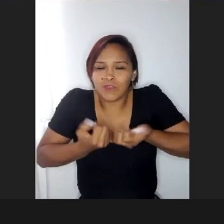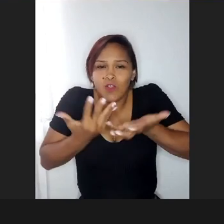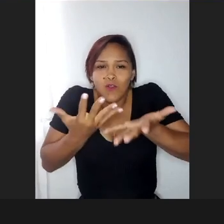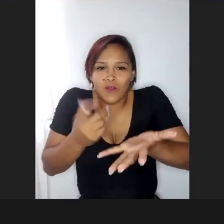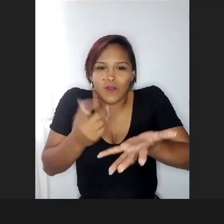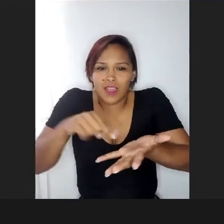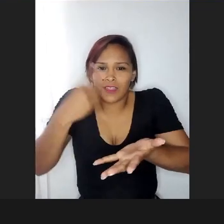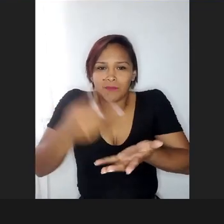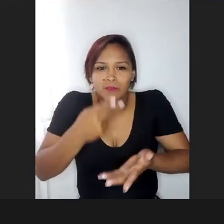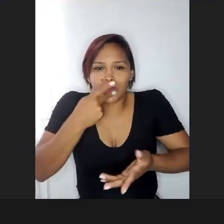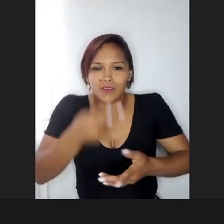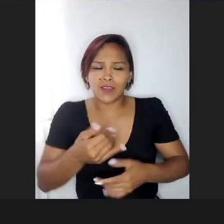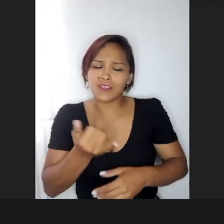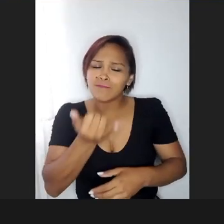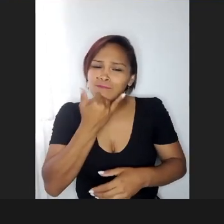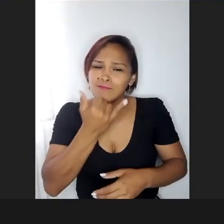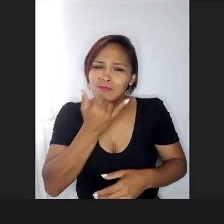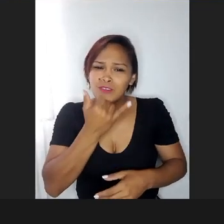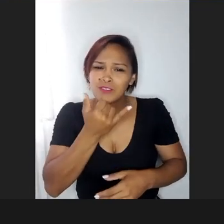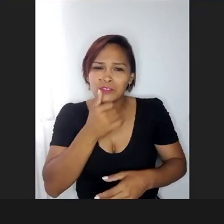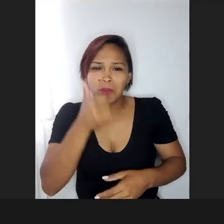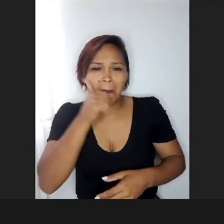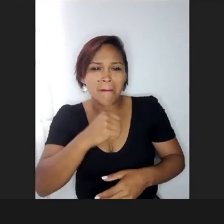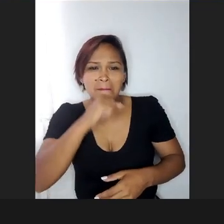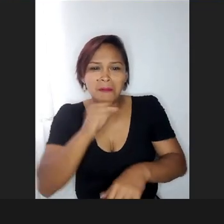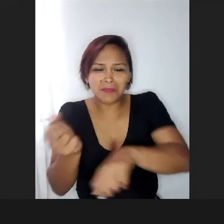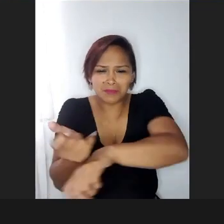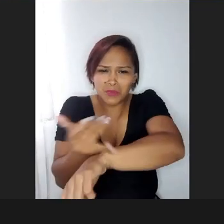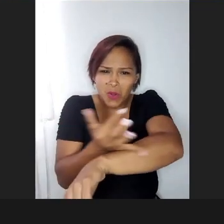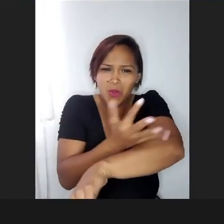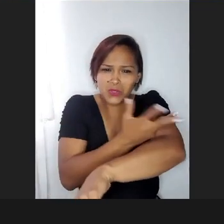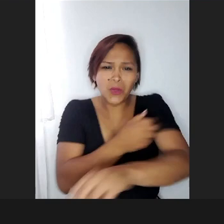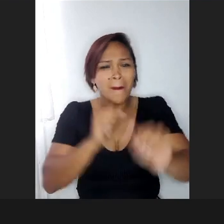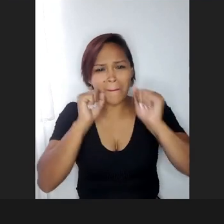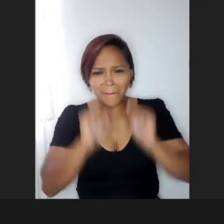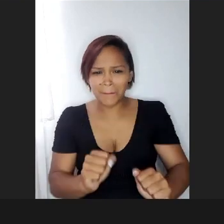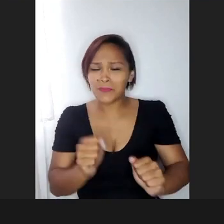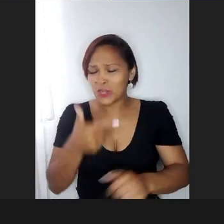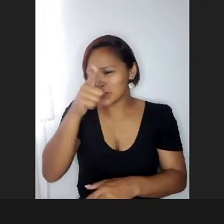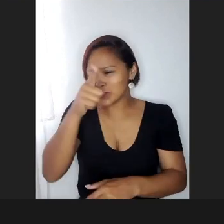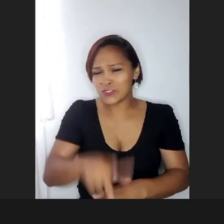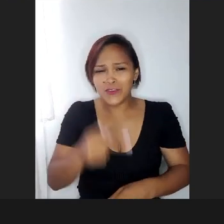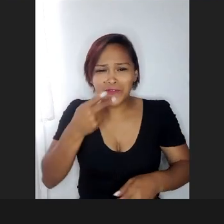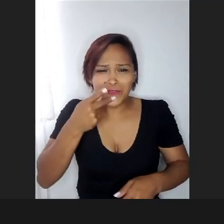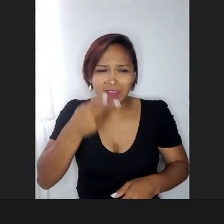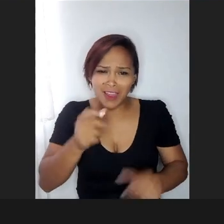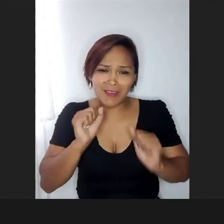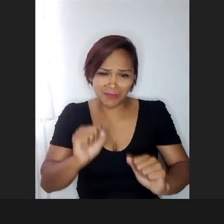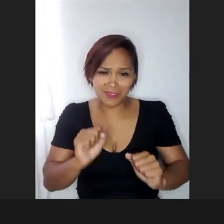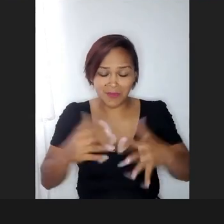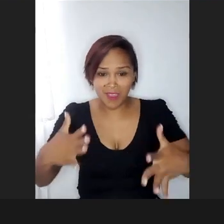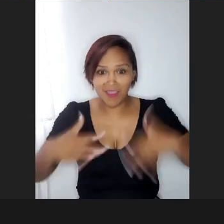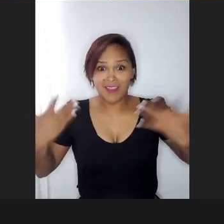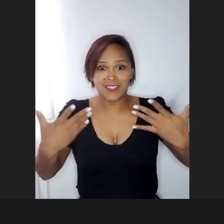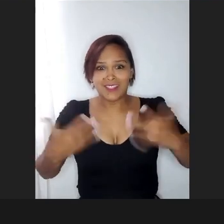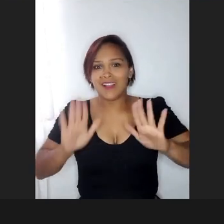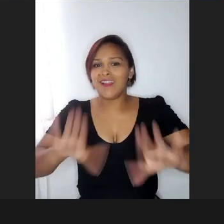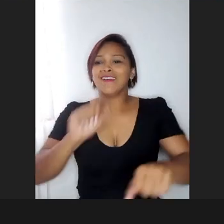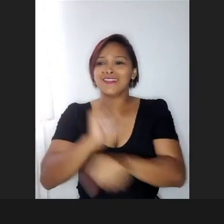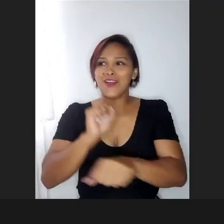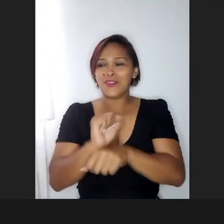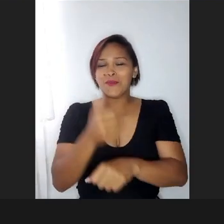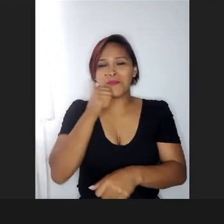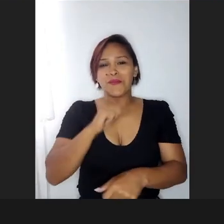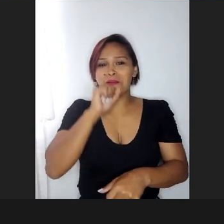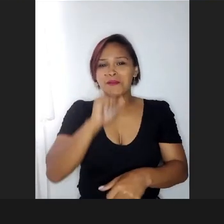falei, filho, desculpa, mamãe ficou emocionada demais, você pode falar de novo, mas eu acho que você levou um susto, falou, vou dar um tempo para a minha mãe